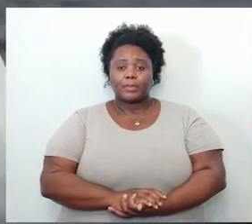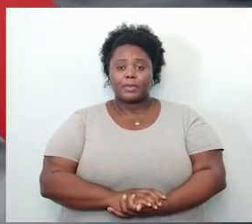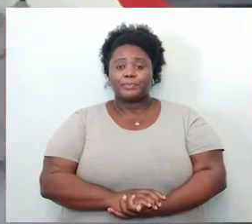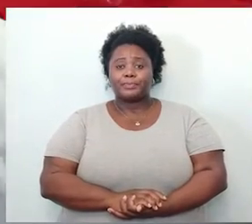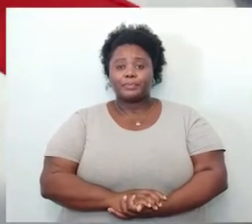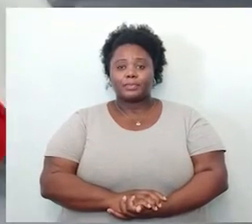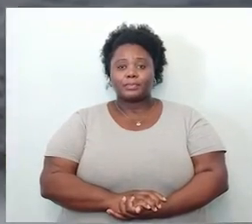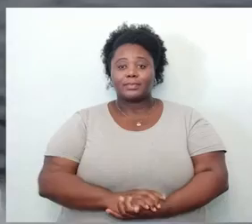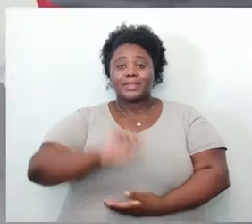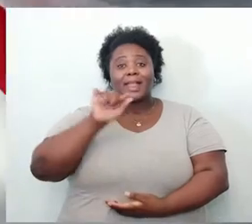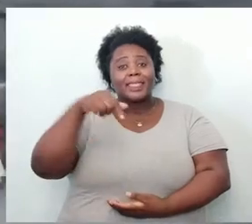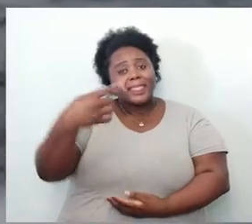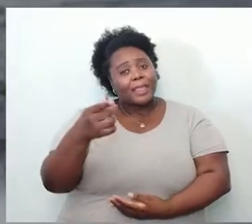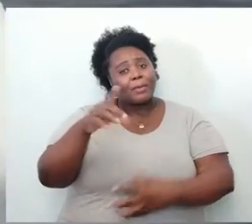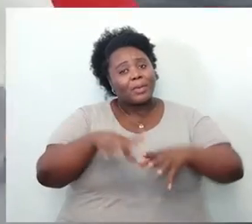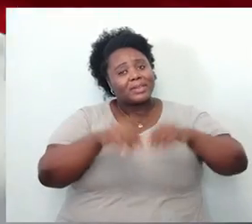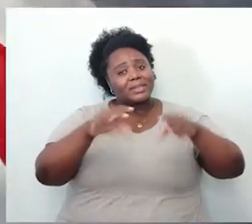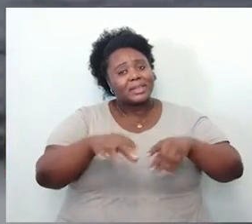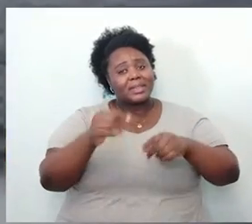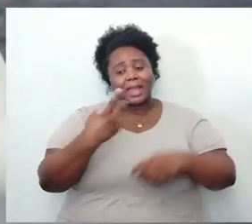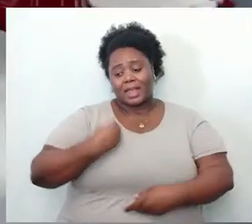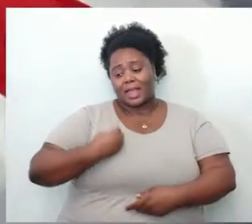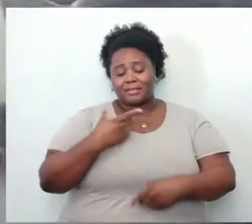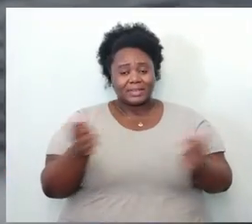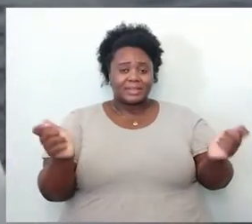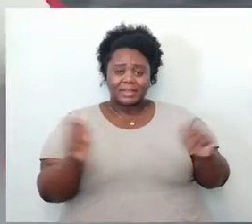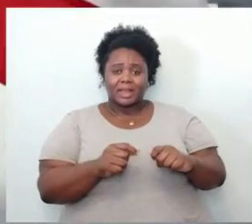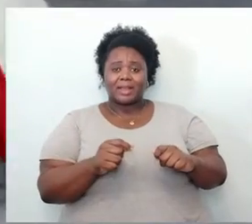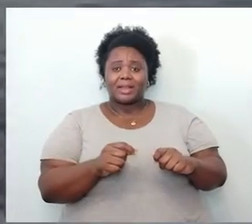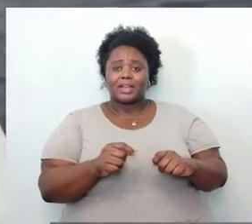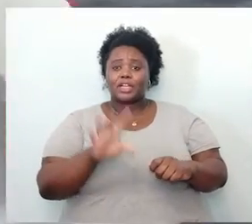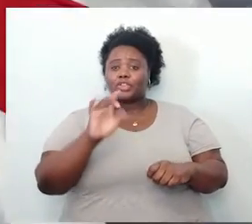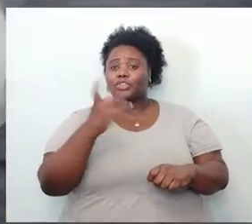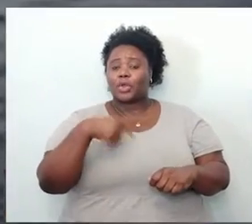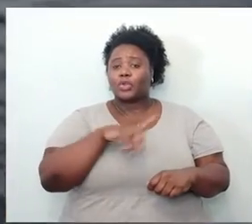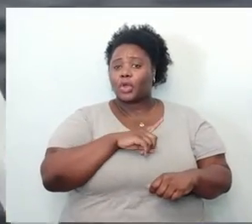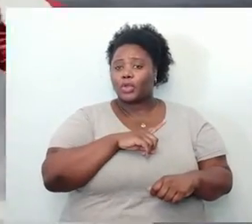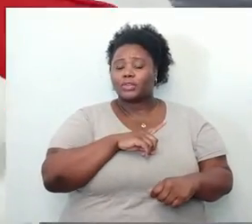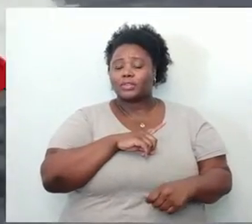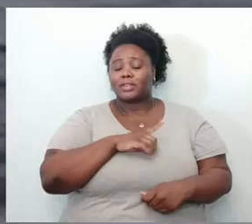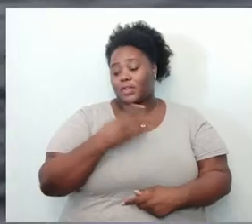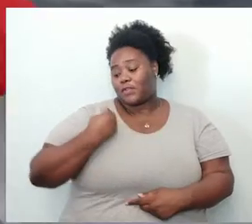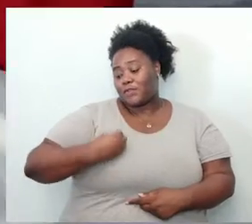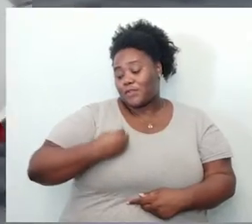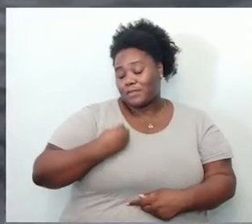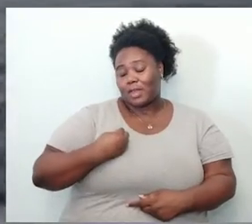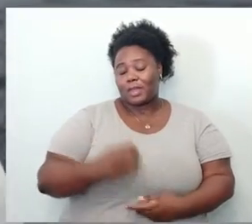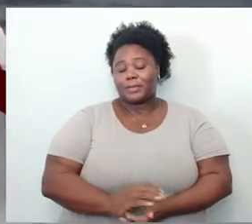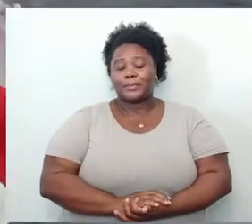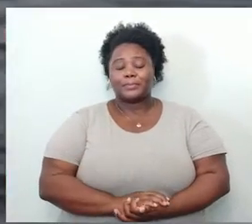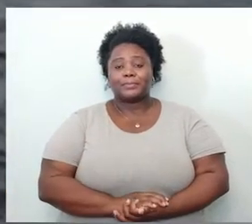Depois da terra posta e a vida servida, resta a nós, viventes,